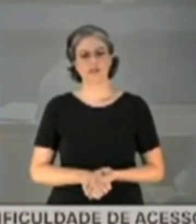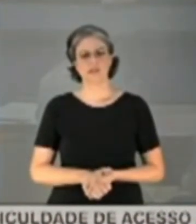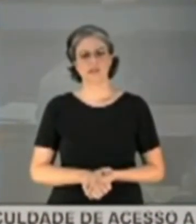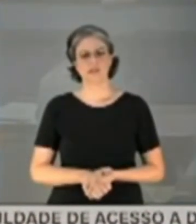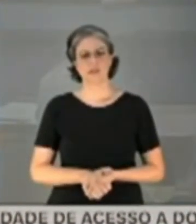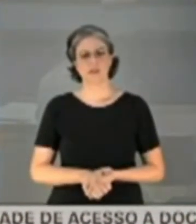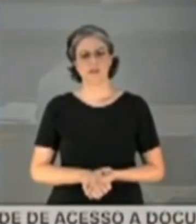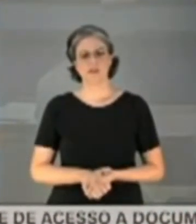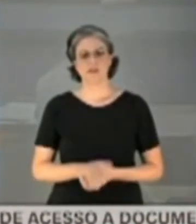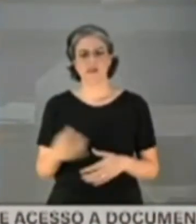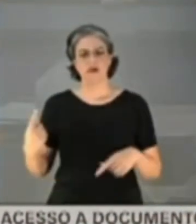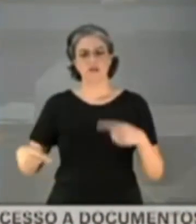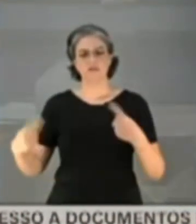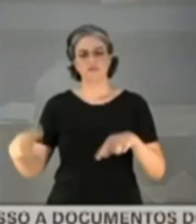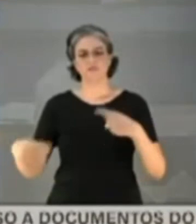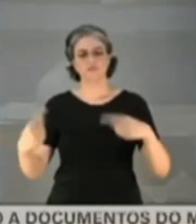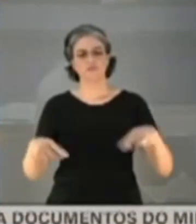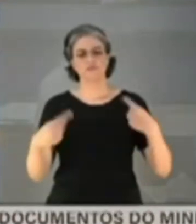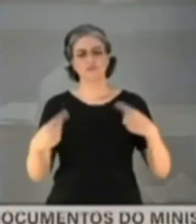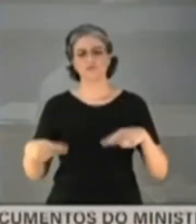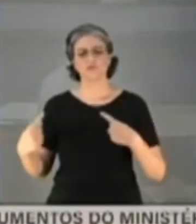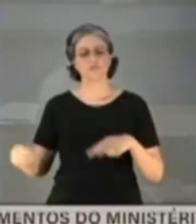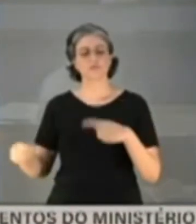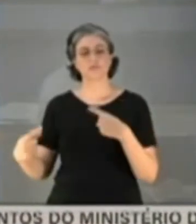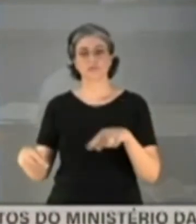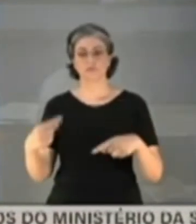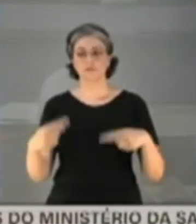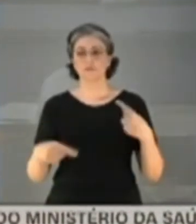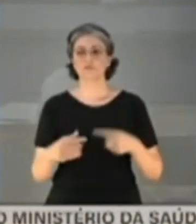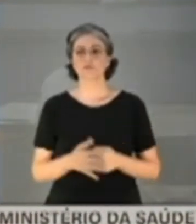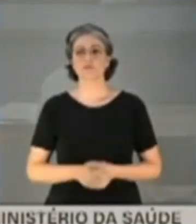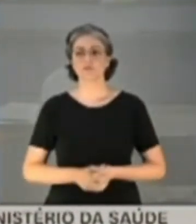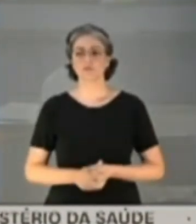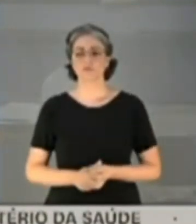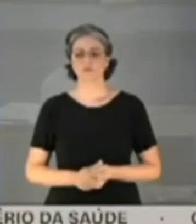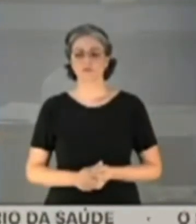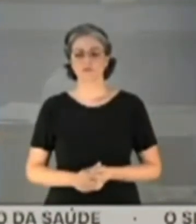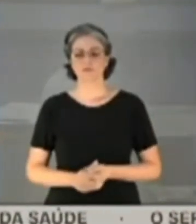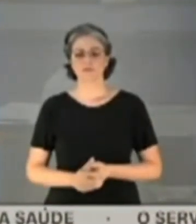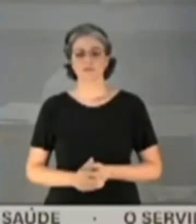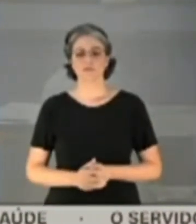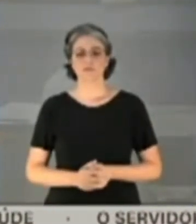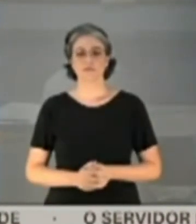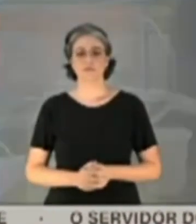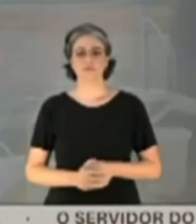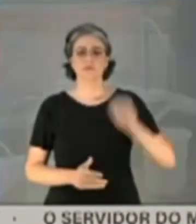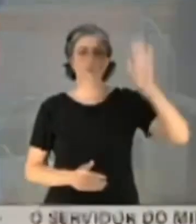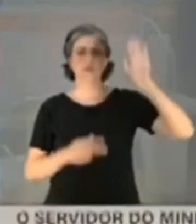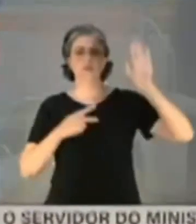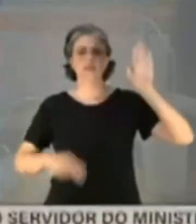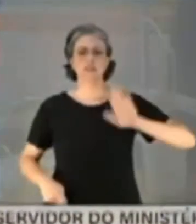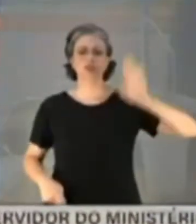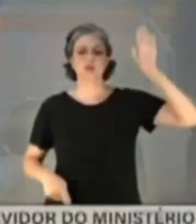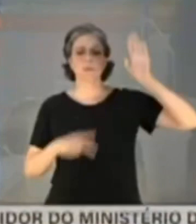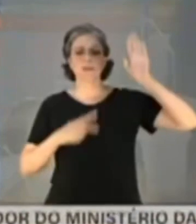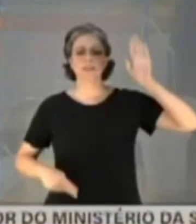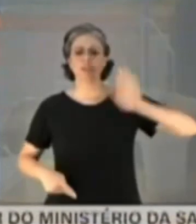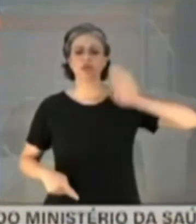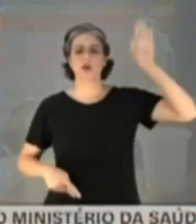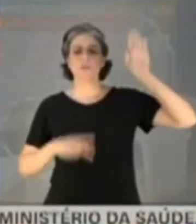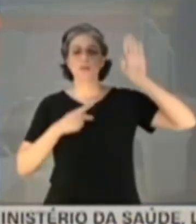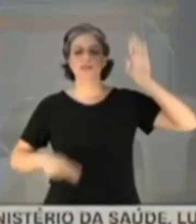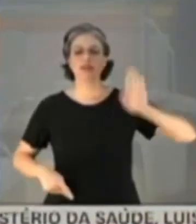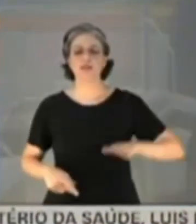ele falou. Presidente. Meu pai, Resolveu a motivação. Presidente. Presidente. Uma questão de ódio. Eu preciso... Eu preciso... Eu